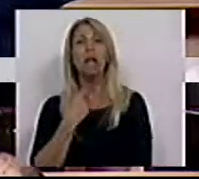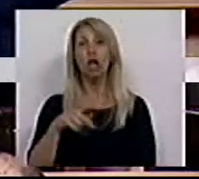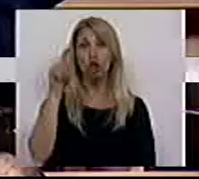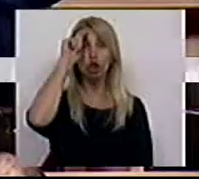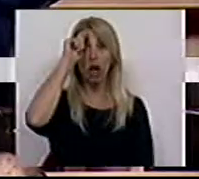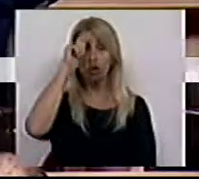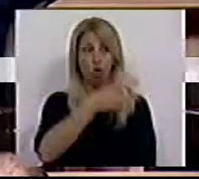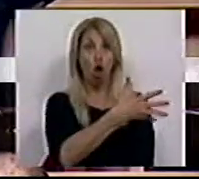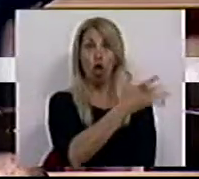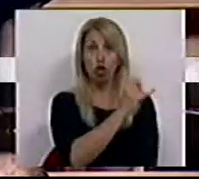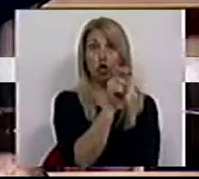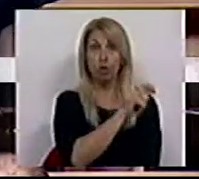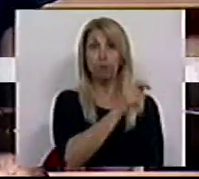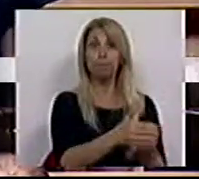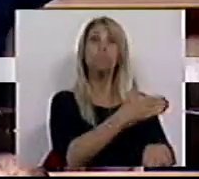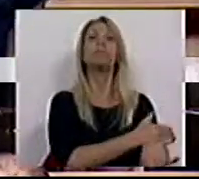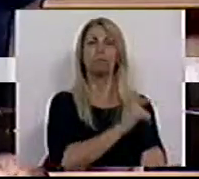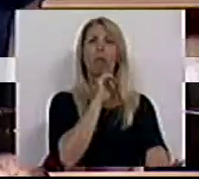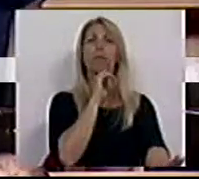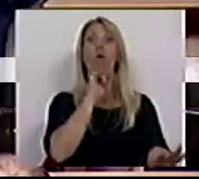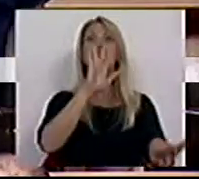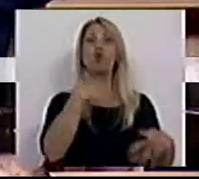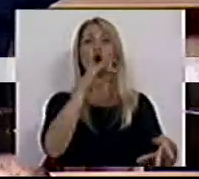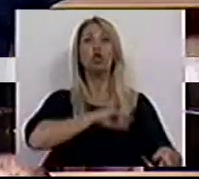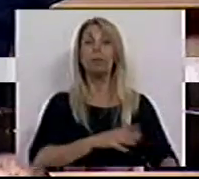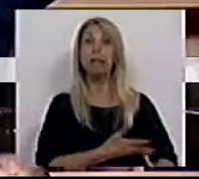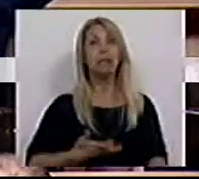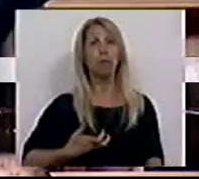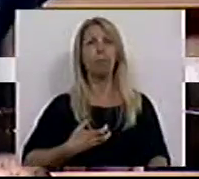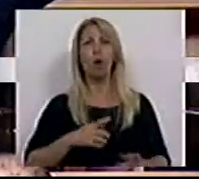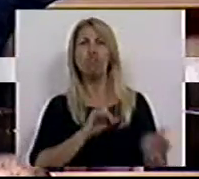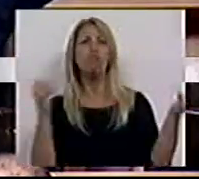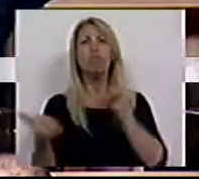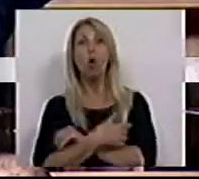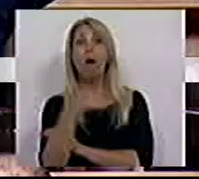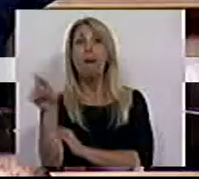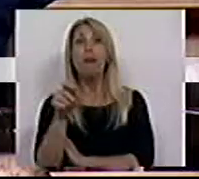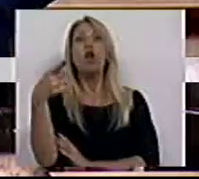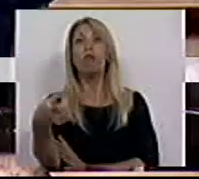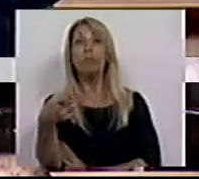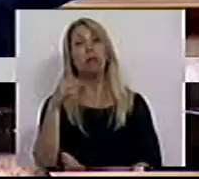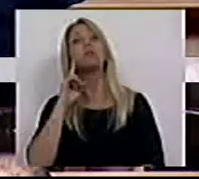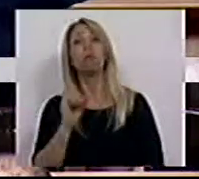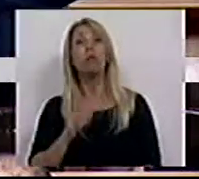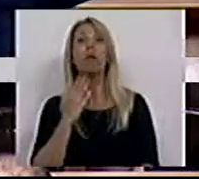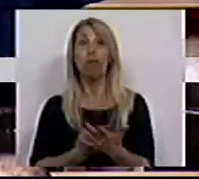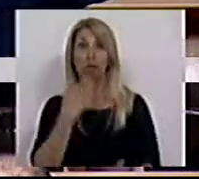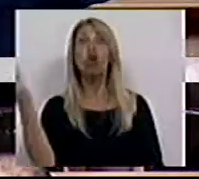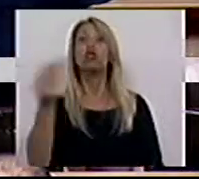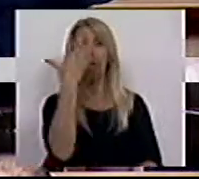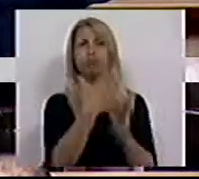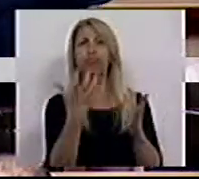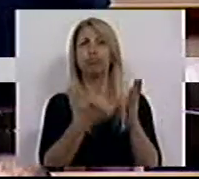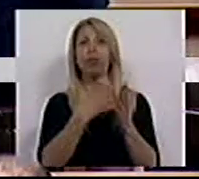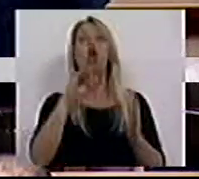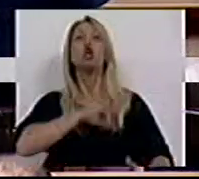de 12 meses, que davam direito a subsídio de desemprego, em estágios de 9 meses, para garantir que estes jovens descontam para o subsídio